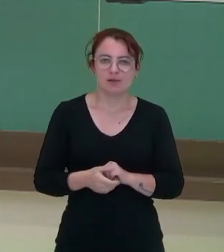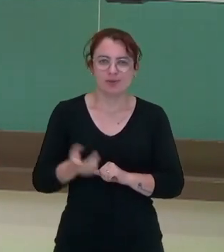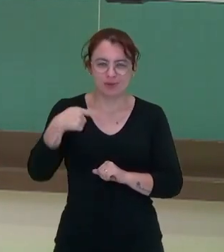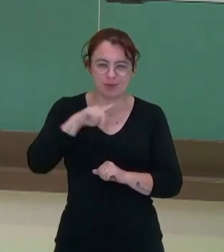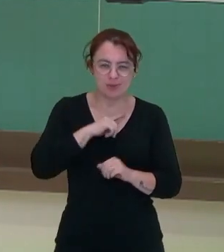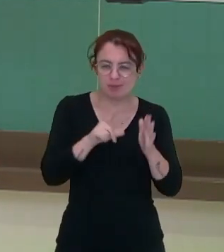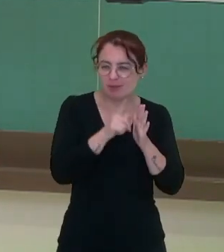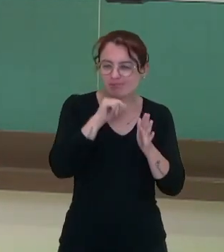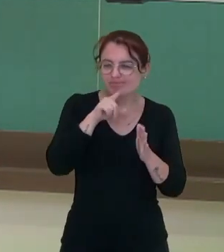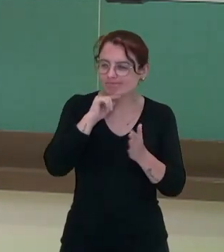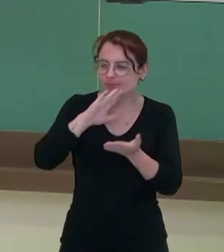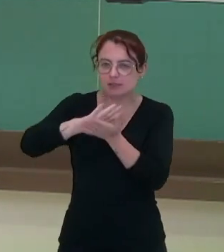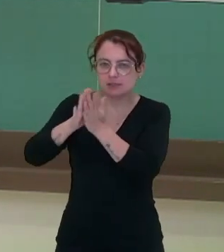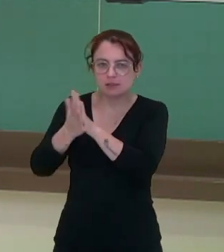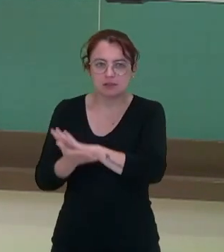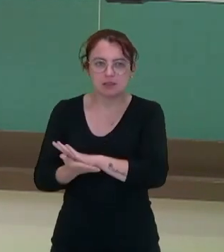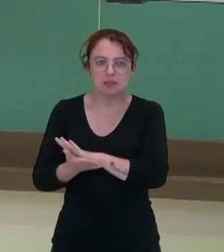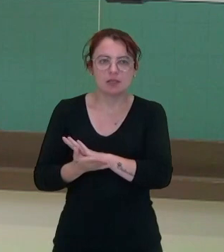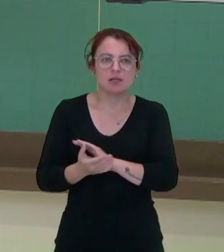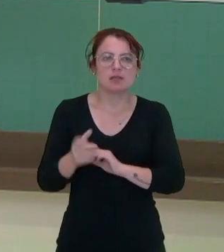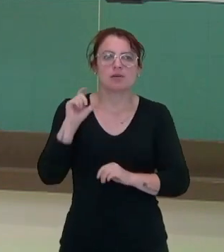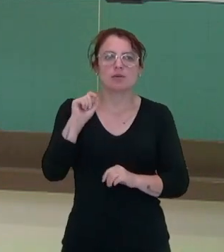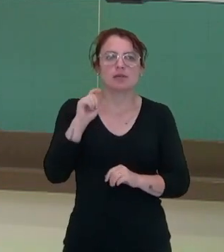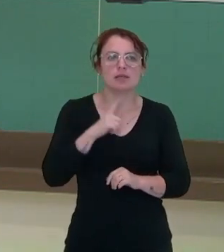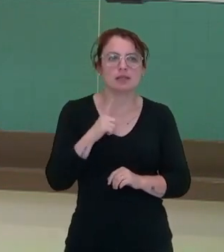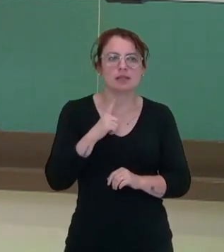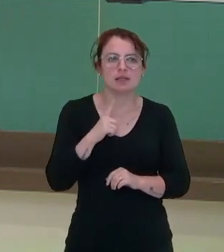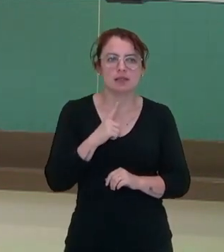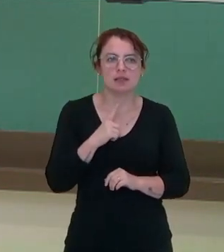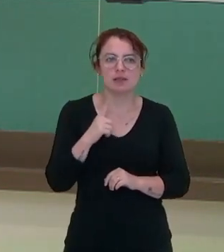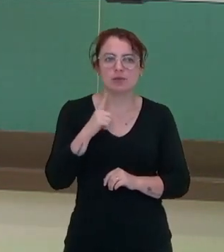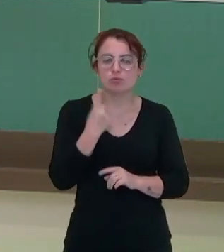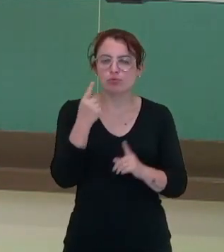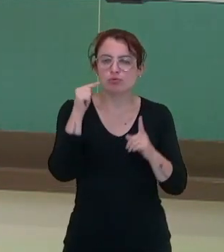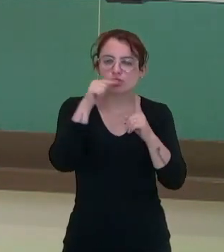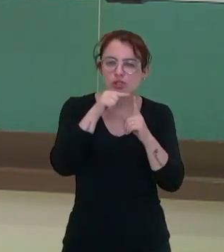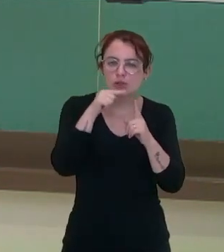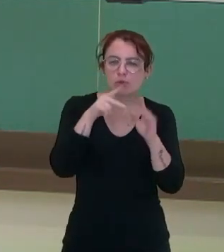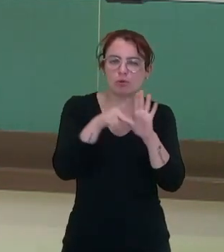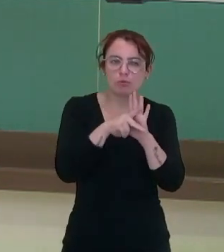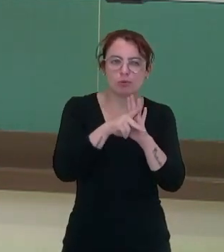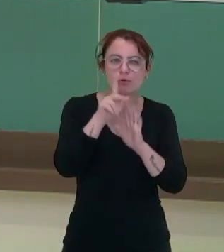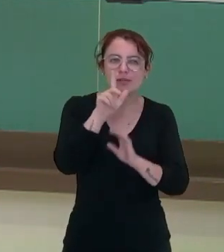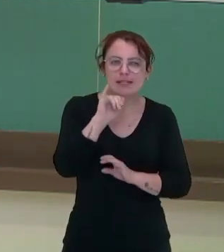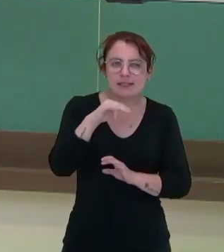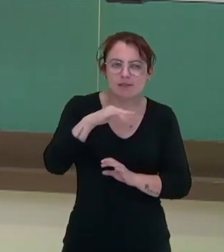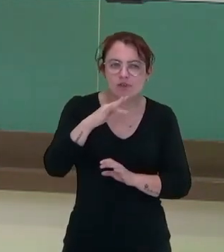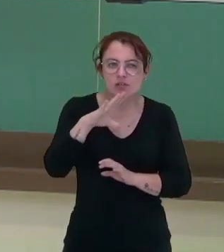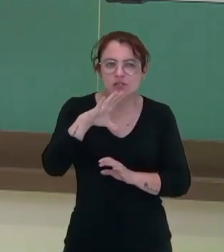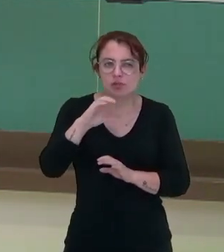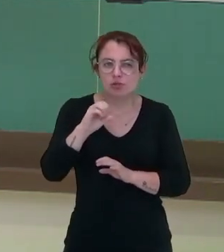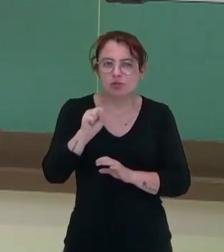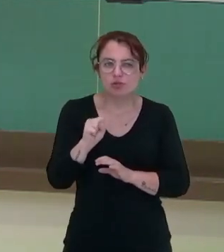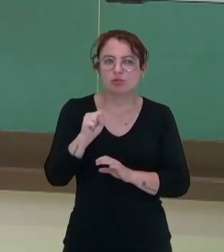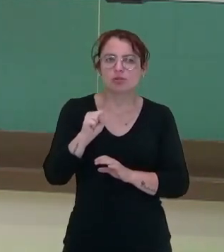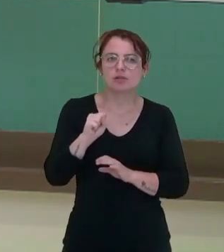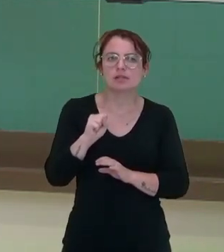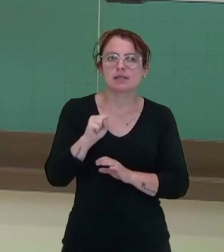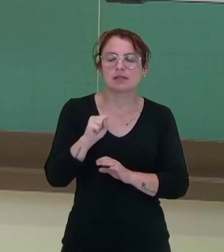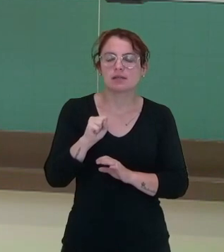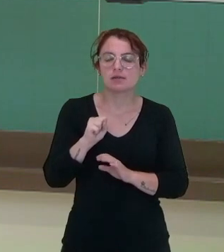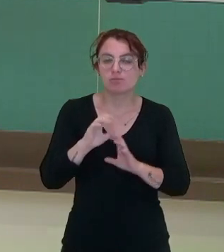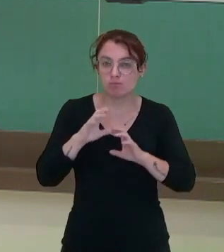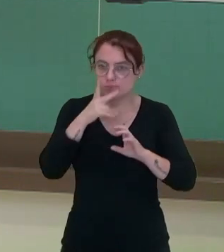conseguiram eliminá-lo. Então ocorre o que? A ativação de um tipo específico, o linfócito, que vai ter anticorpos